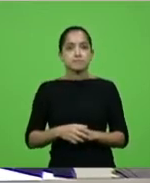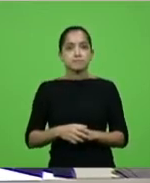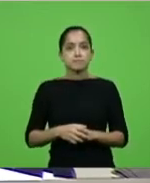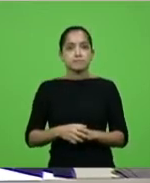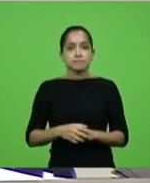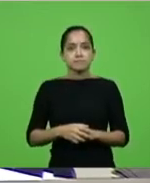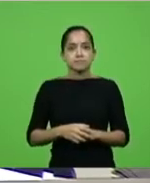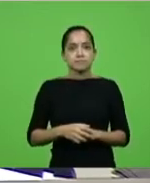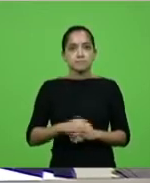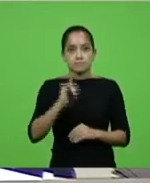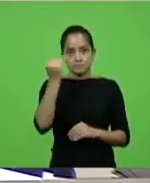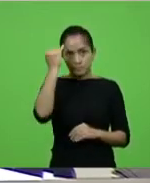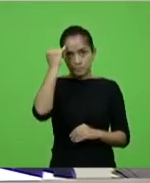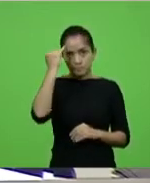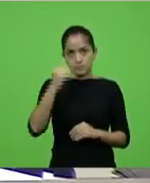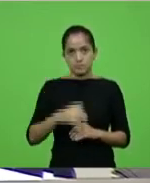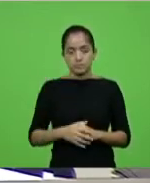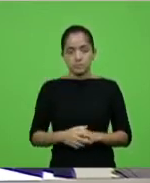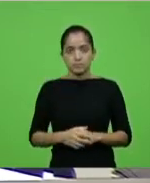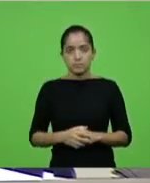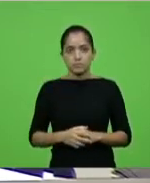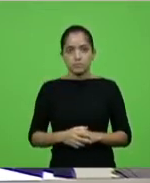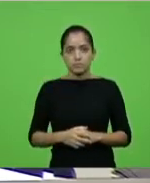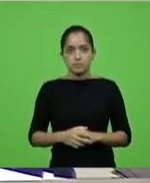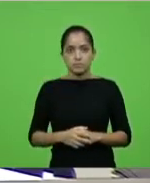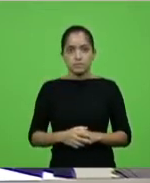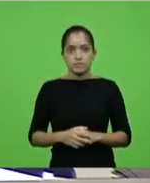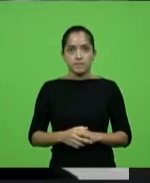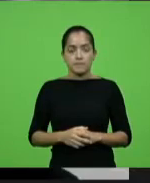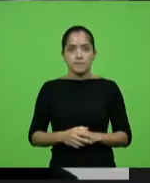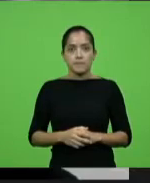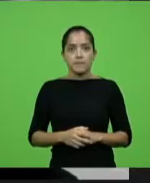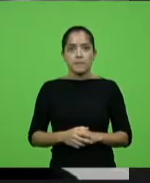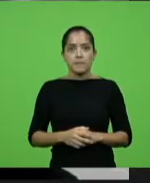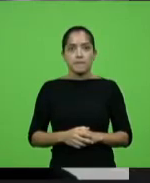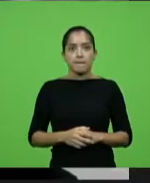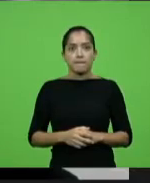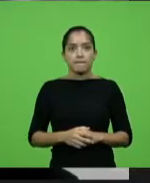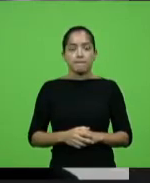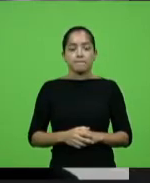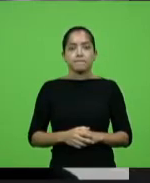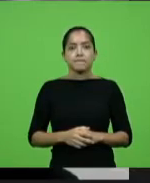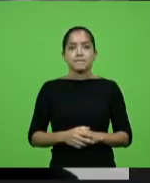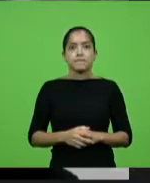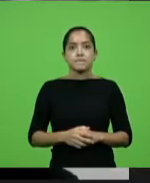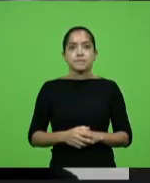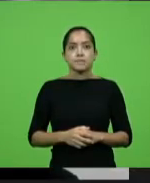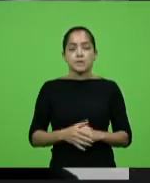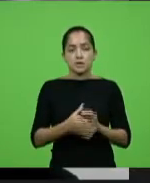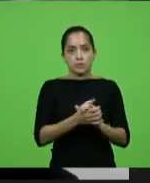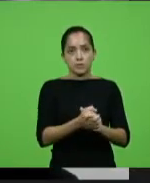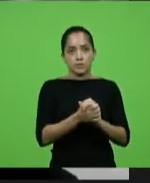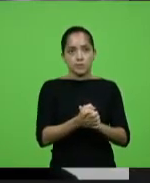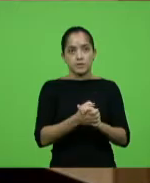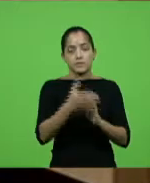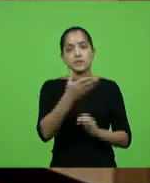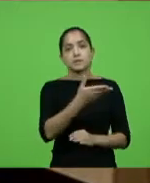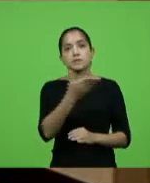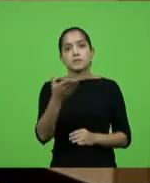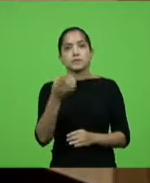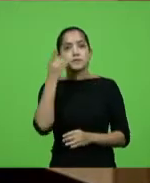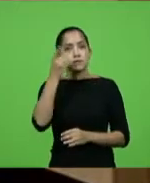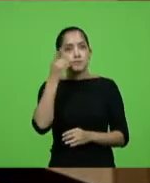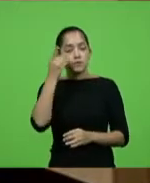Jerry Comper. Por 10 minutos, o deputado Jerry. Obrigado, senhor presidente. Queria cumprimentar todos os deputados,